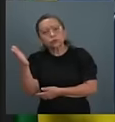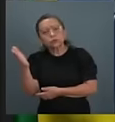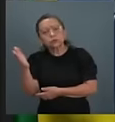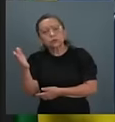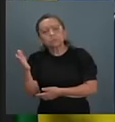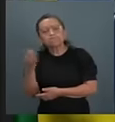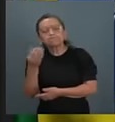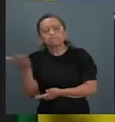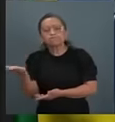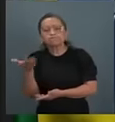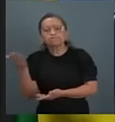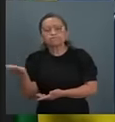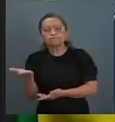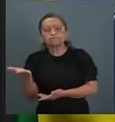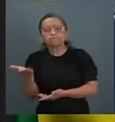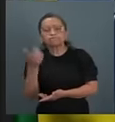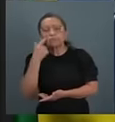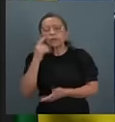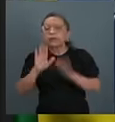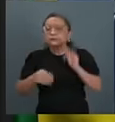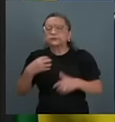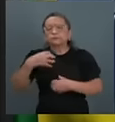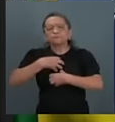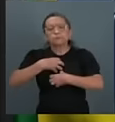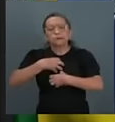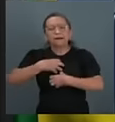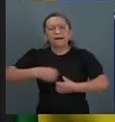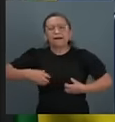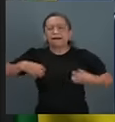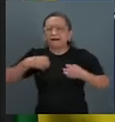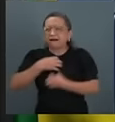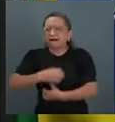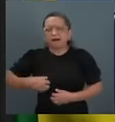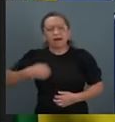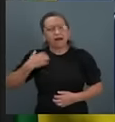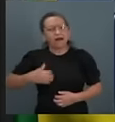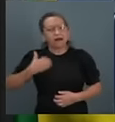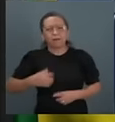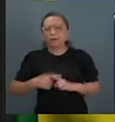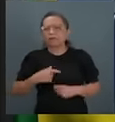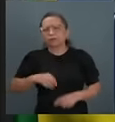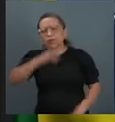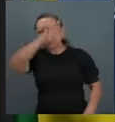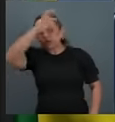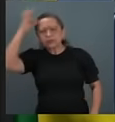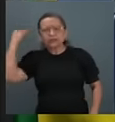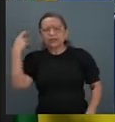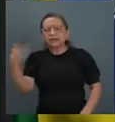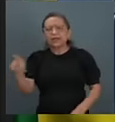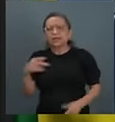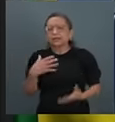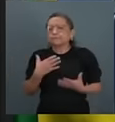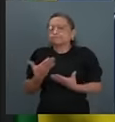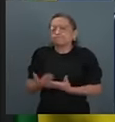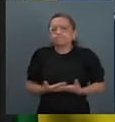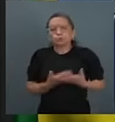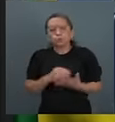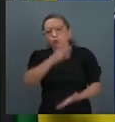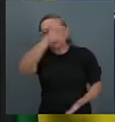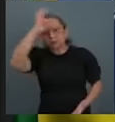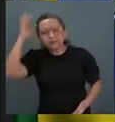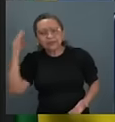Tem vezes que me dá até raiva, porque foi muita inocência dele, eu fui muita ingenuidade.